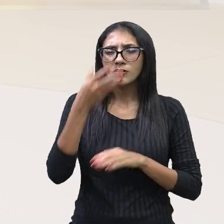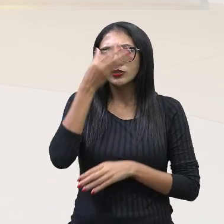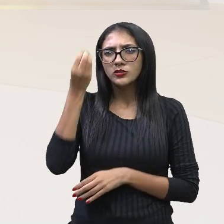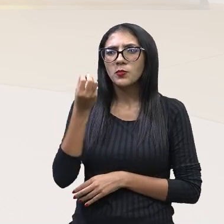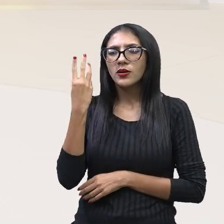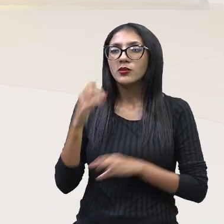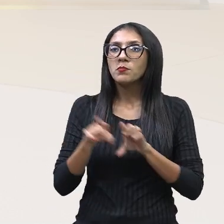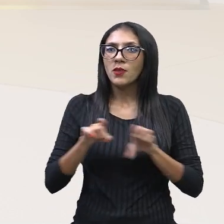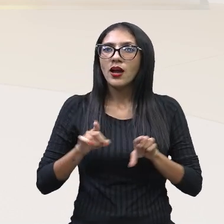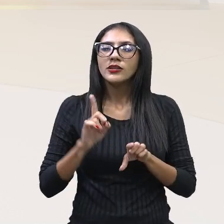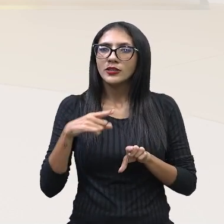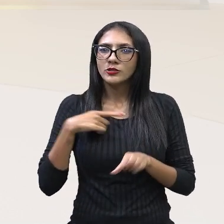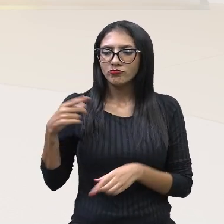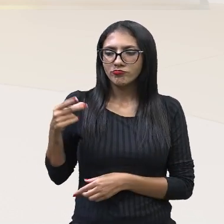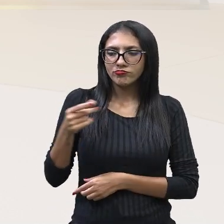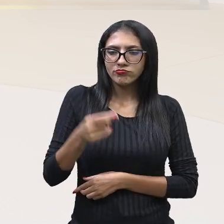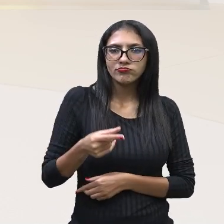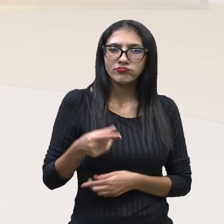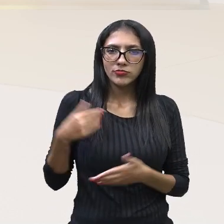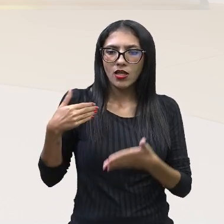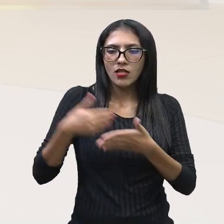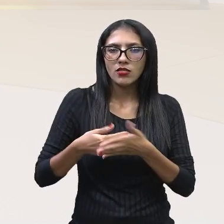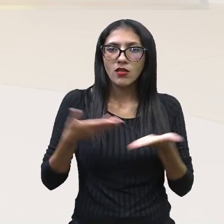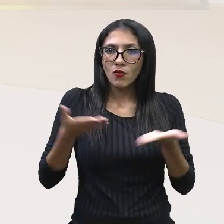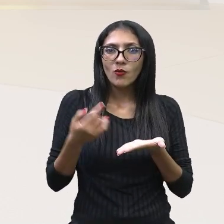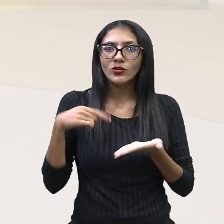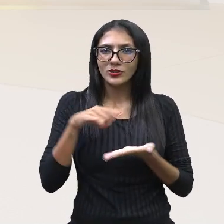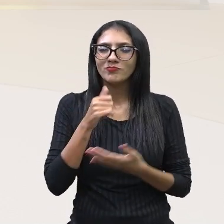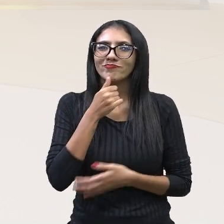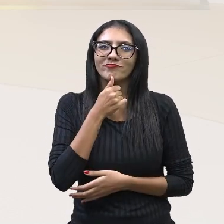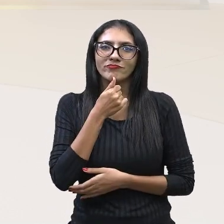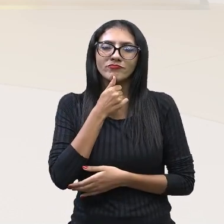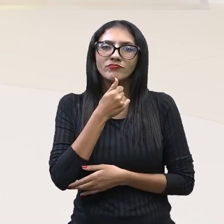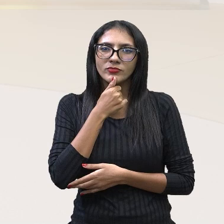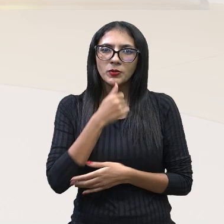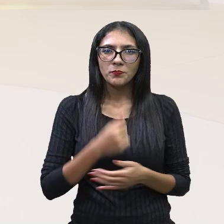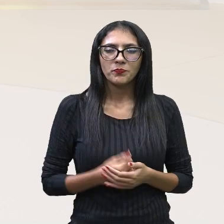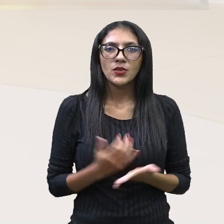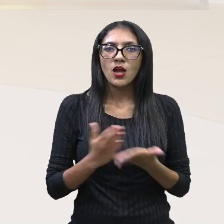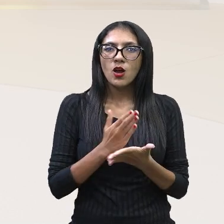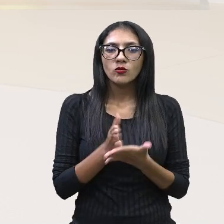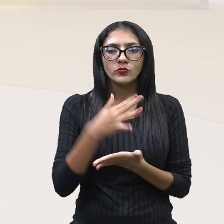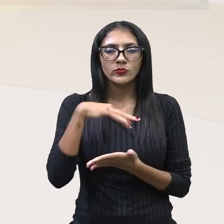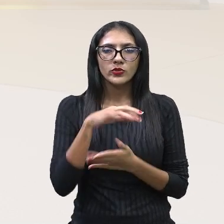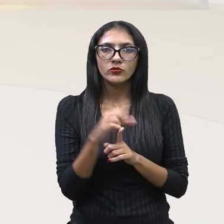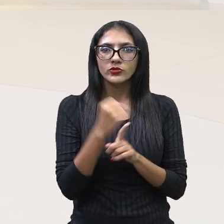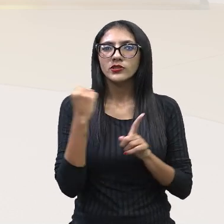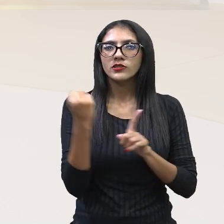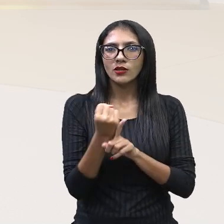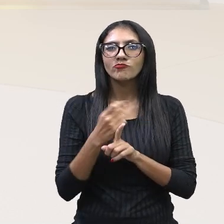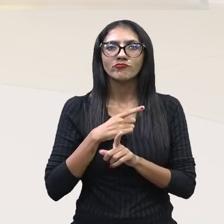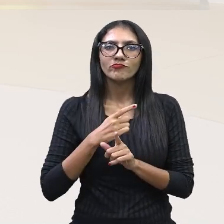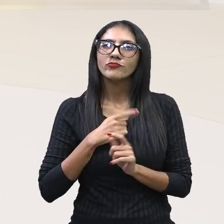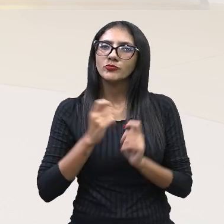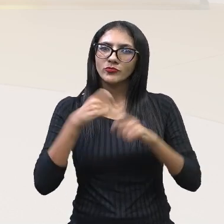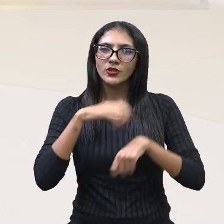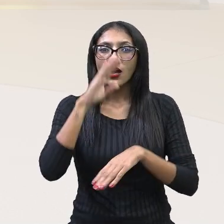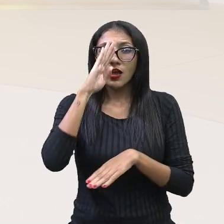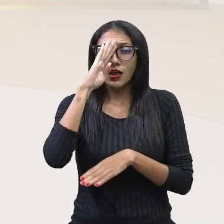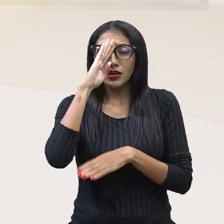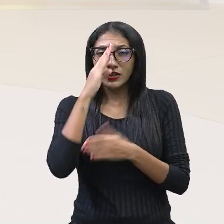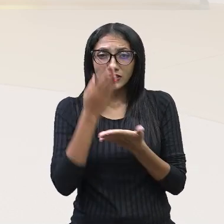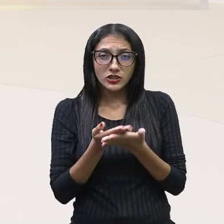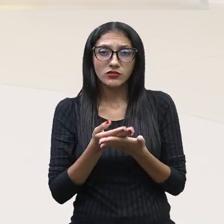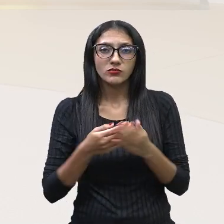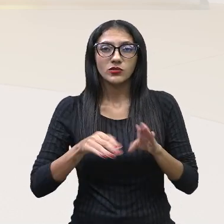permanecem vivas ainda hoje. Existem ainda setores da sociedade que ainda acreditam e